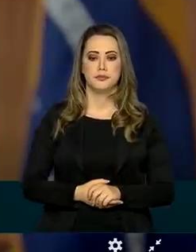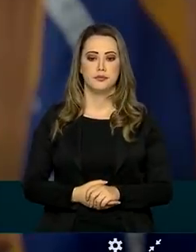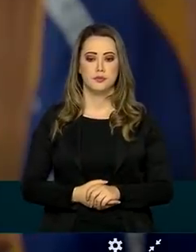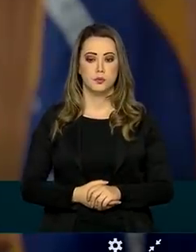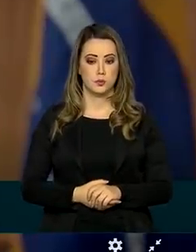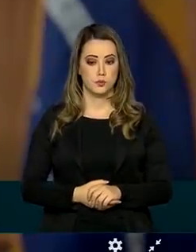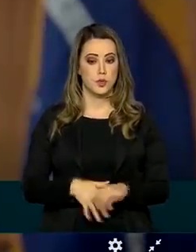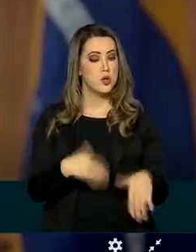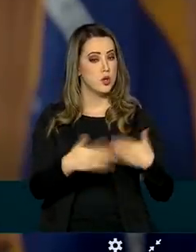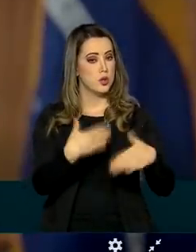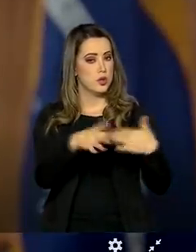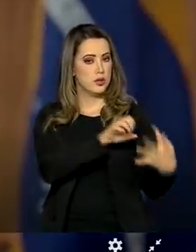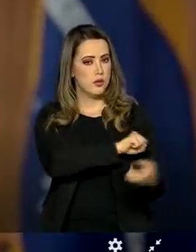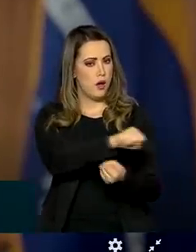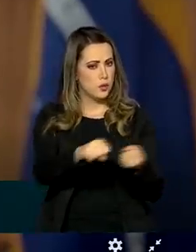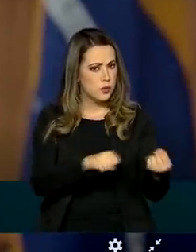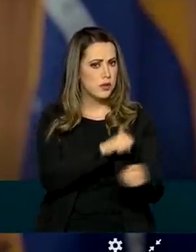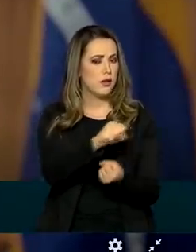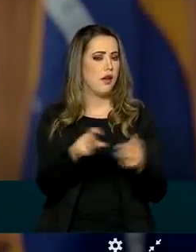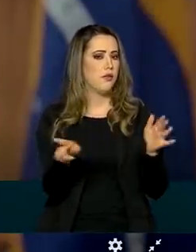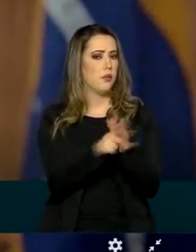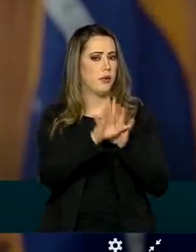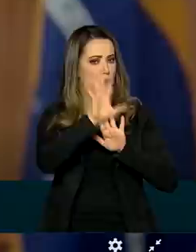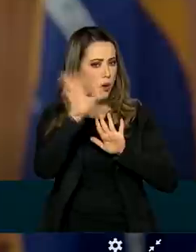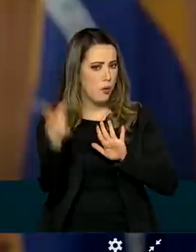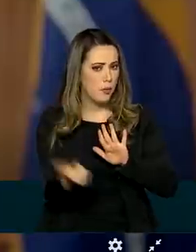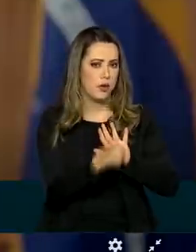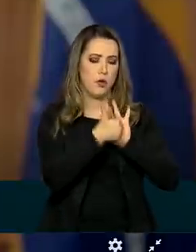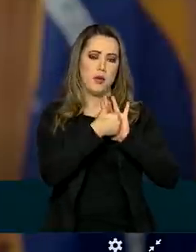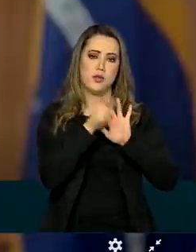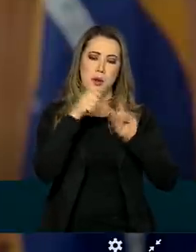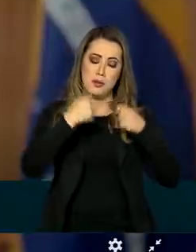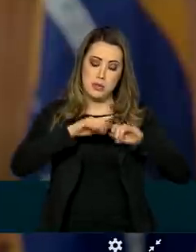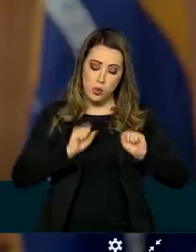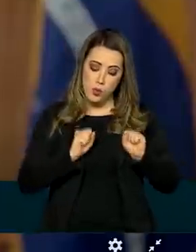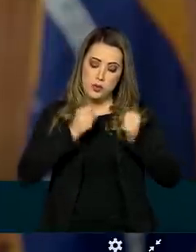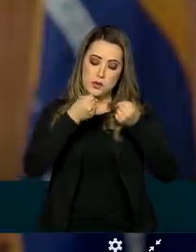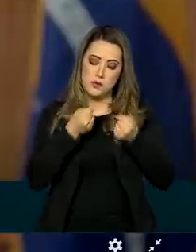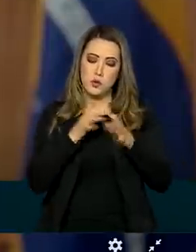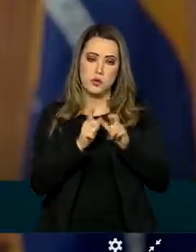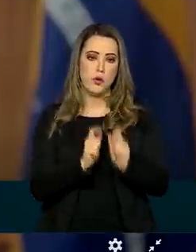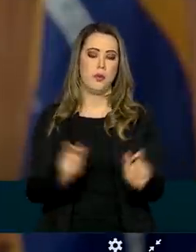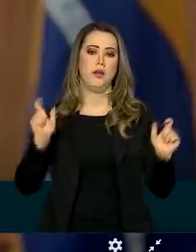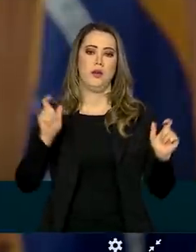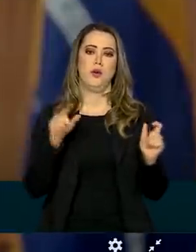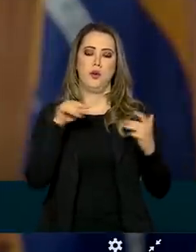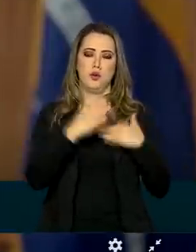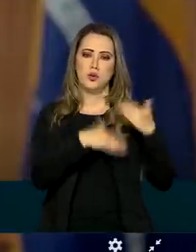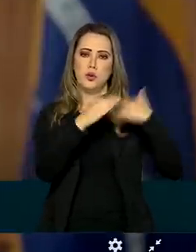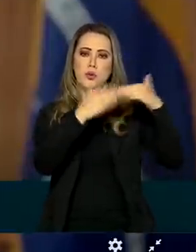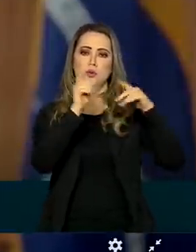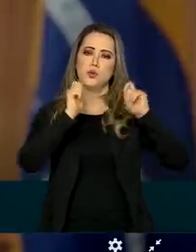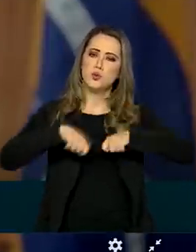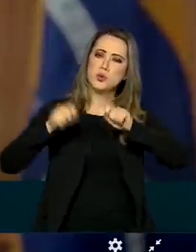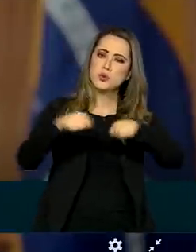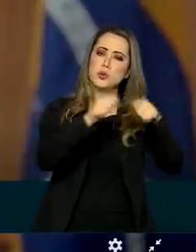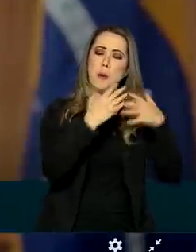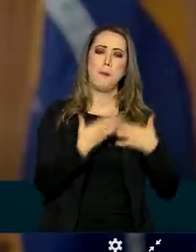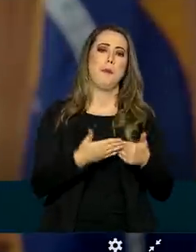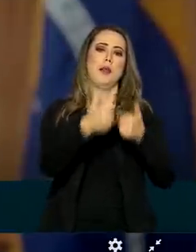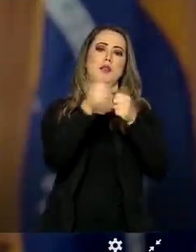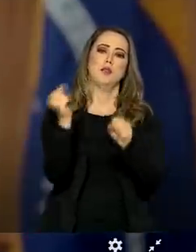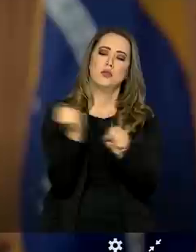O desenvolvimento sustentável da Amazônia deve ser parte de um esforço mais amplo de aumento de produtividade, melhoria de